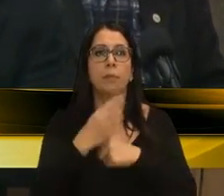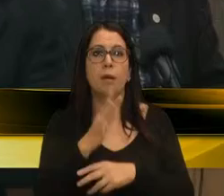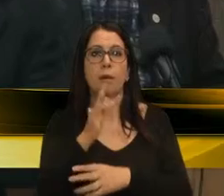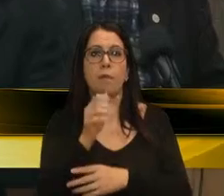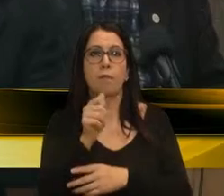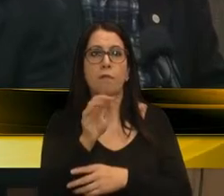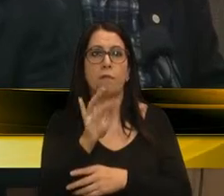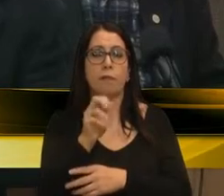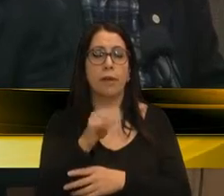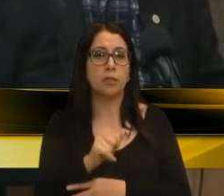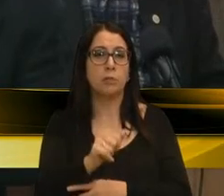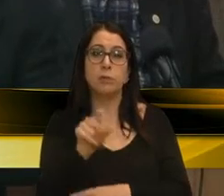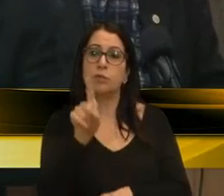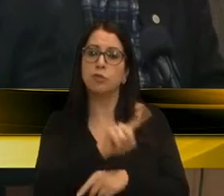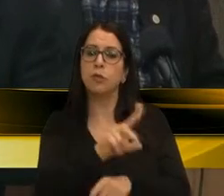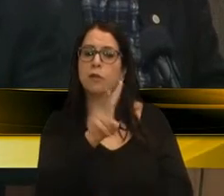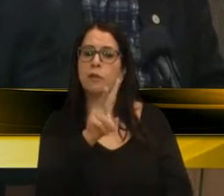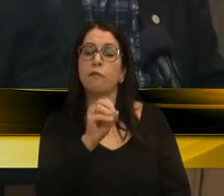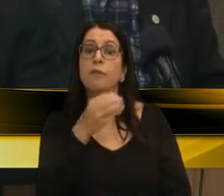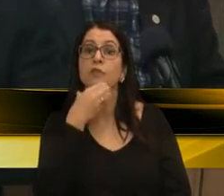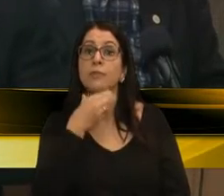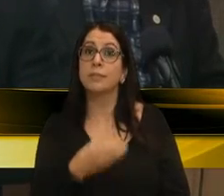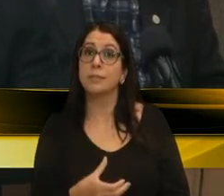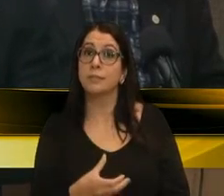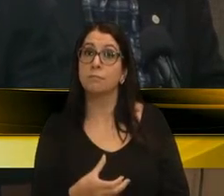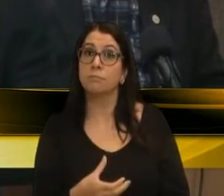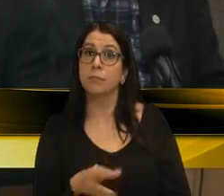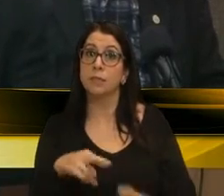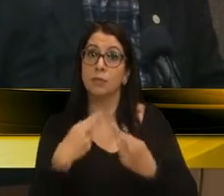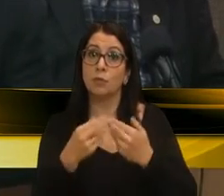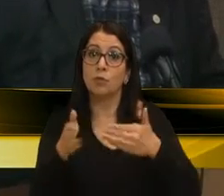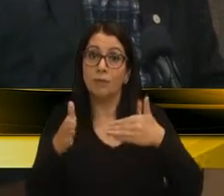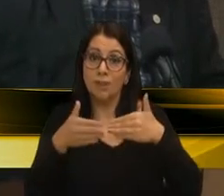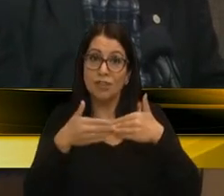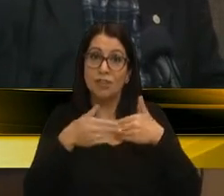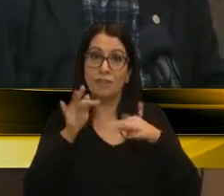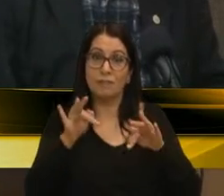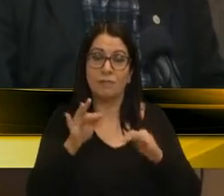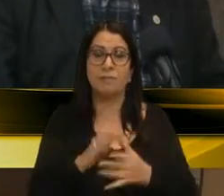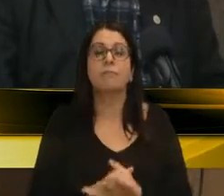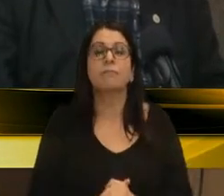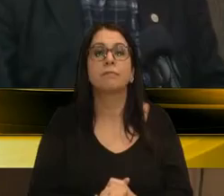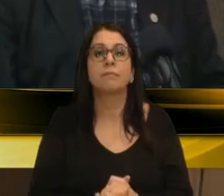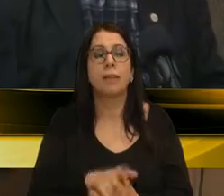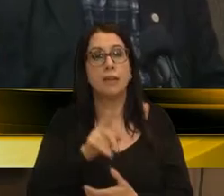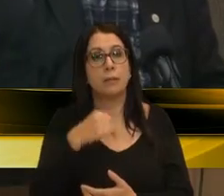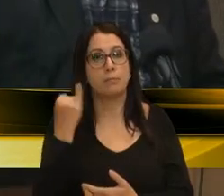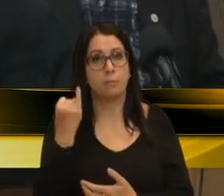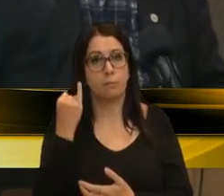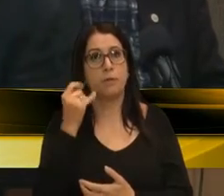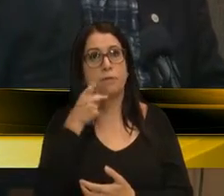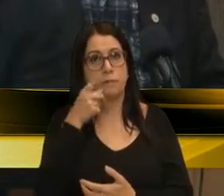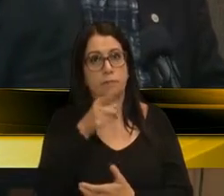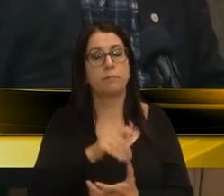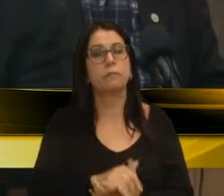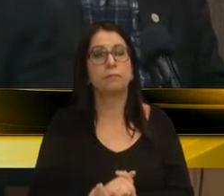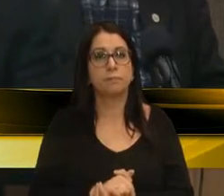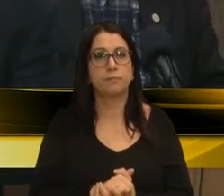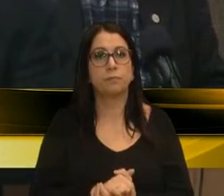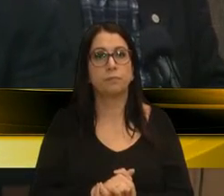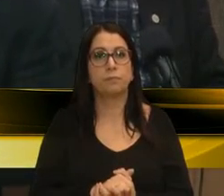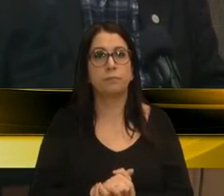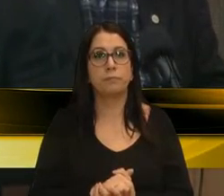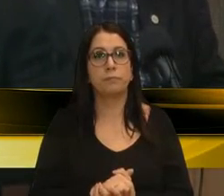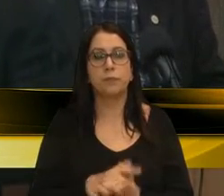era dia 20 de dezembro, é porque a sessão já estava fechada, já tinha terminado. Então é importante a gente dizer isso, porque as